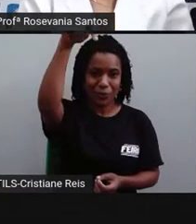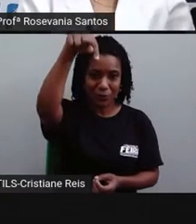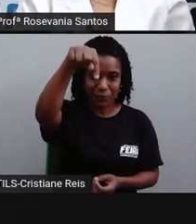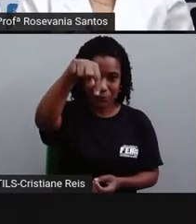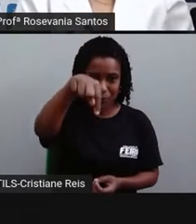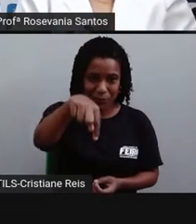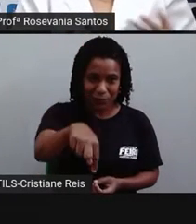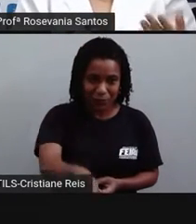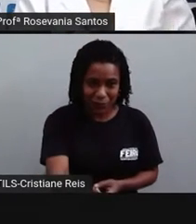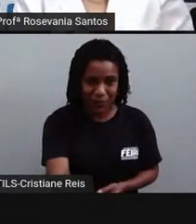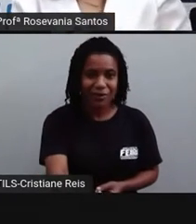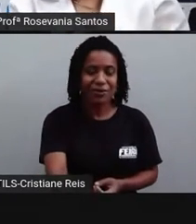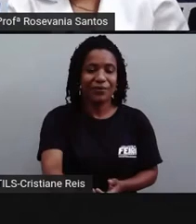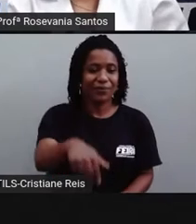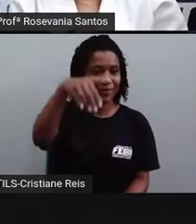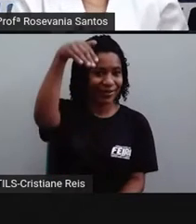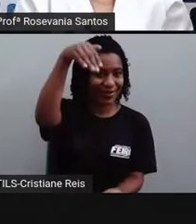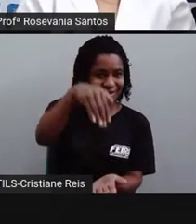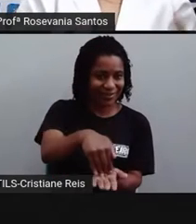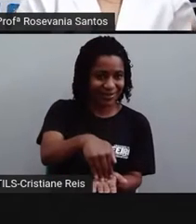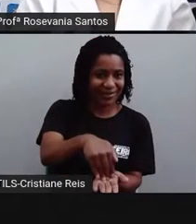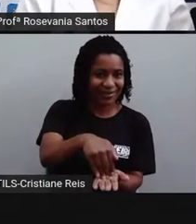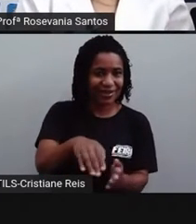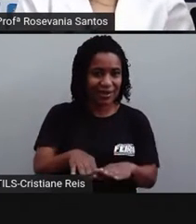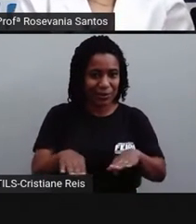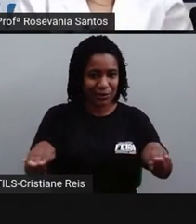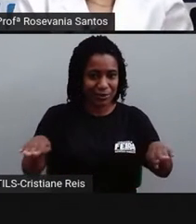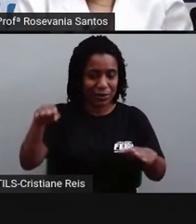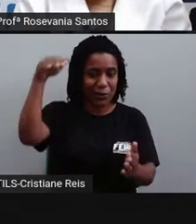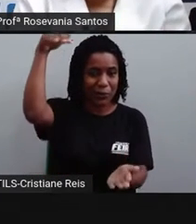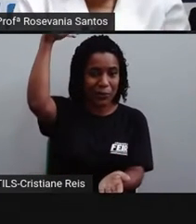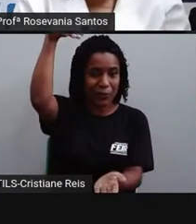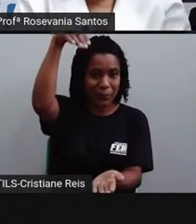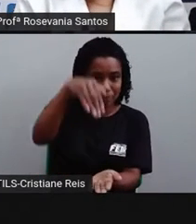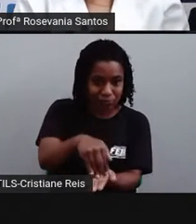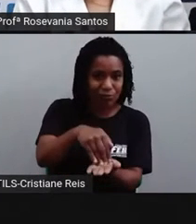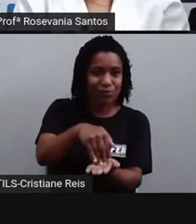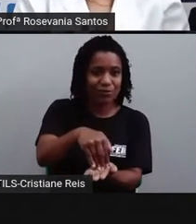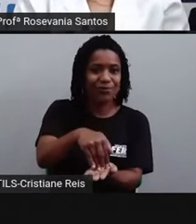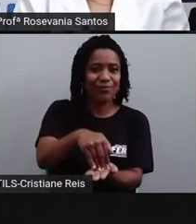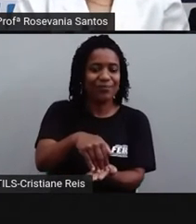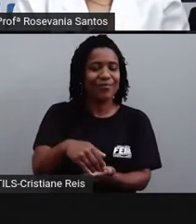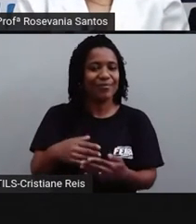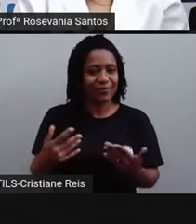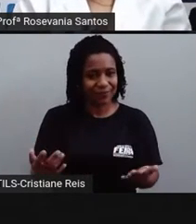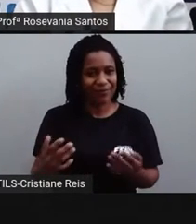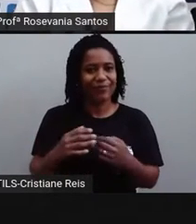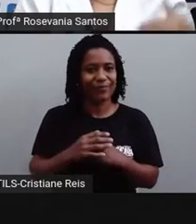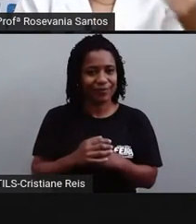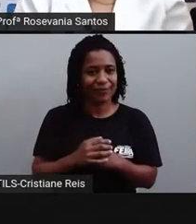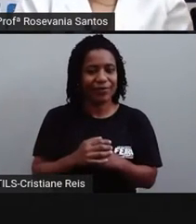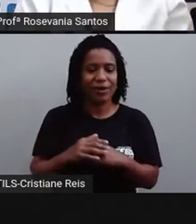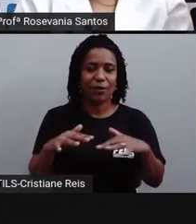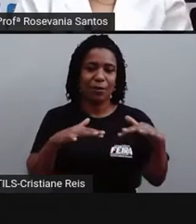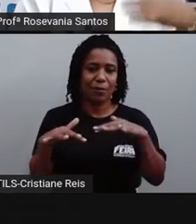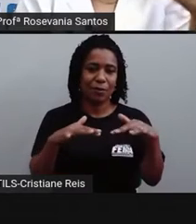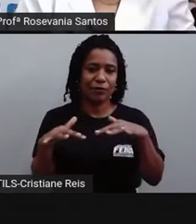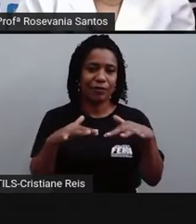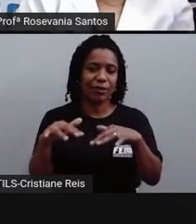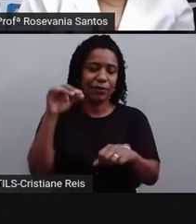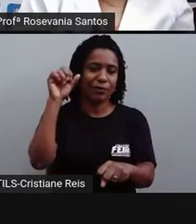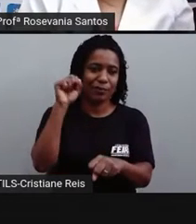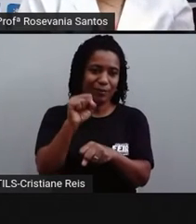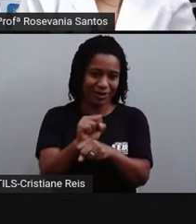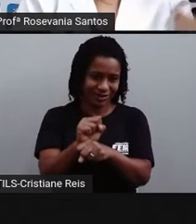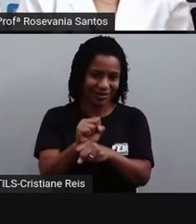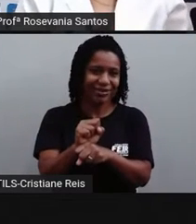alguma resistência. Normalmente é o chão que quebra essa resistência e para o movimento. Se não tivesse, ele ia